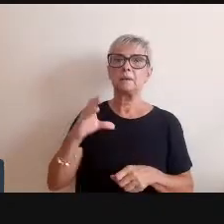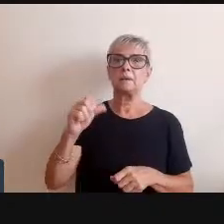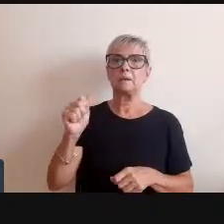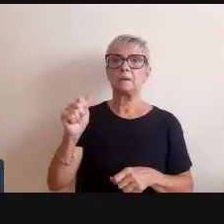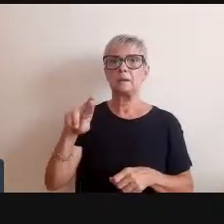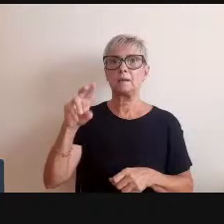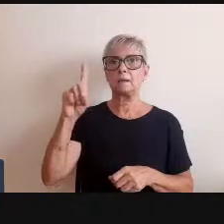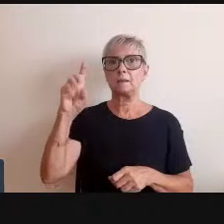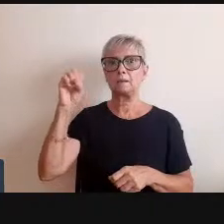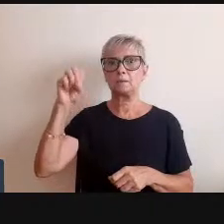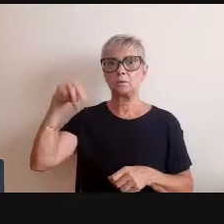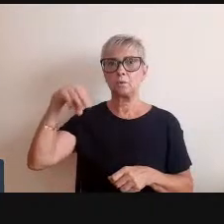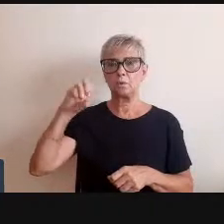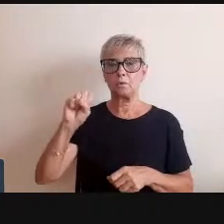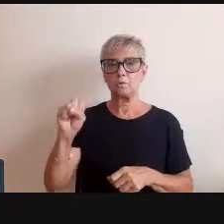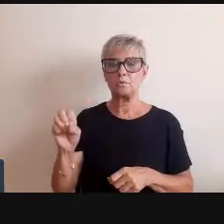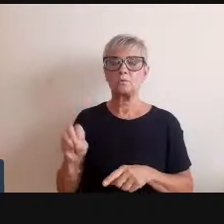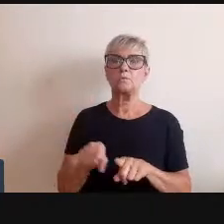Plautal.